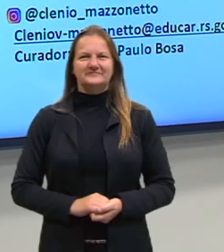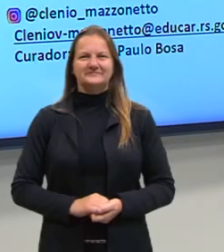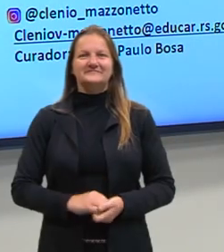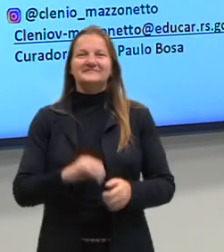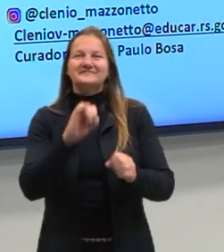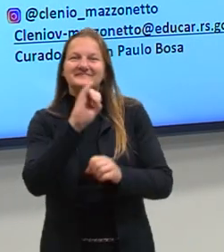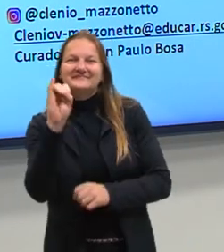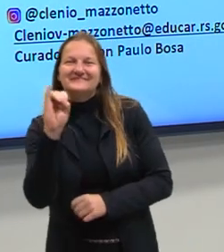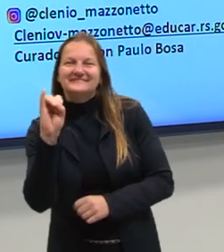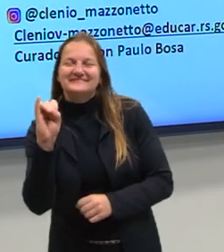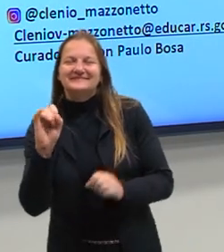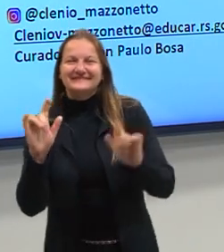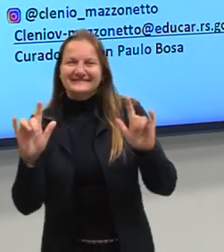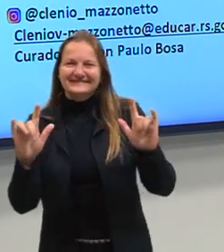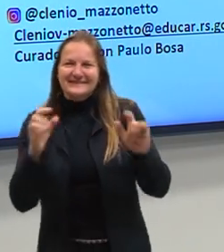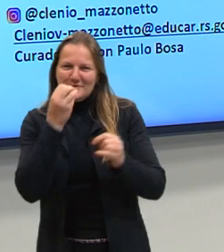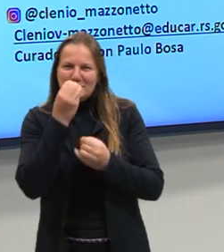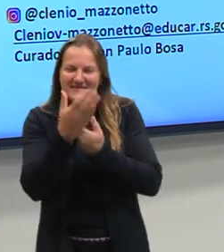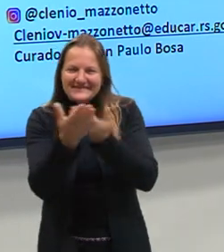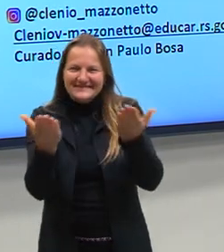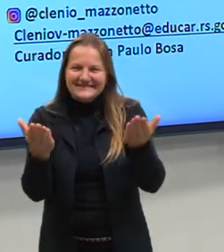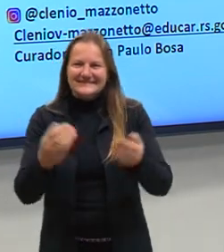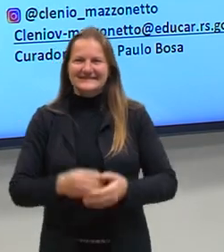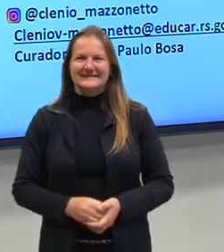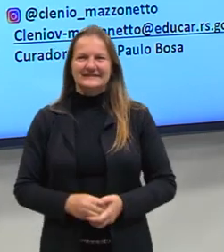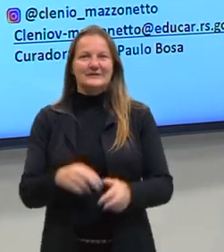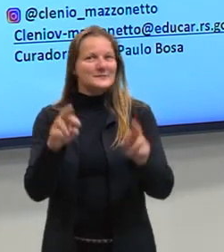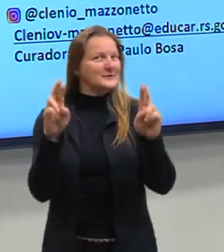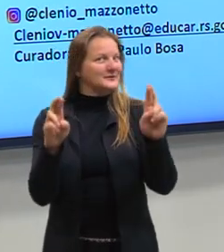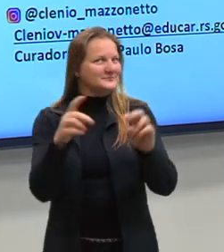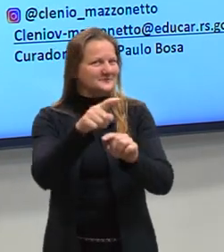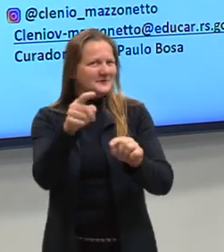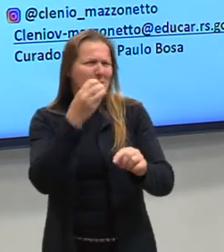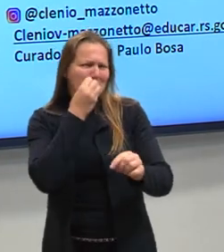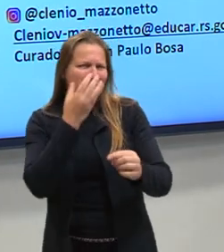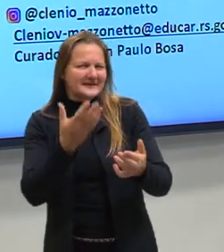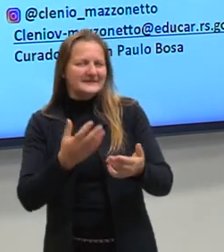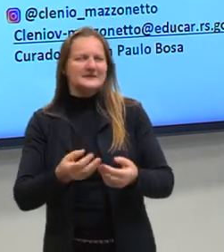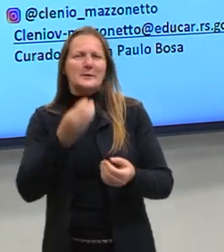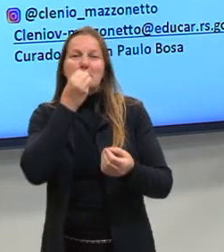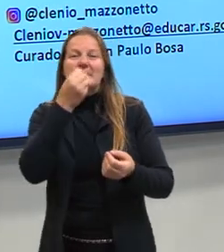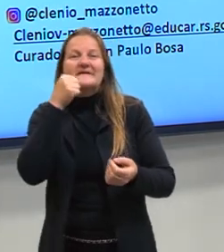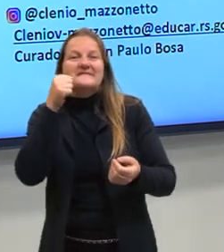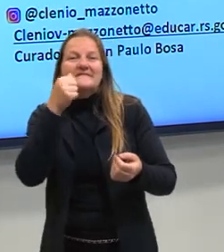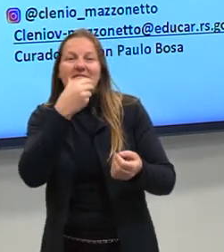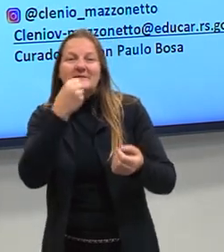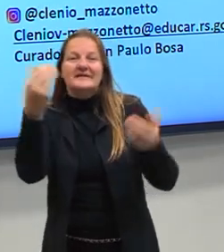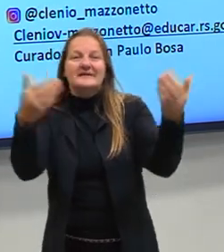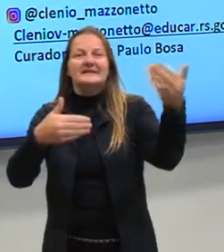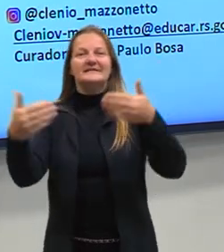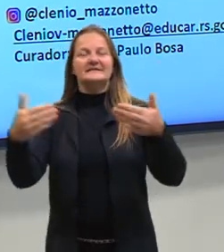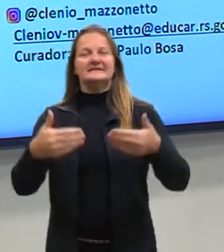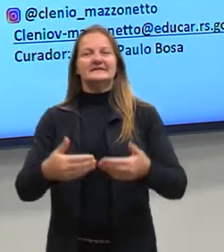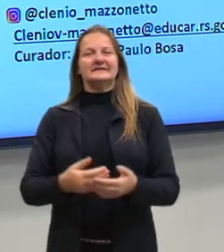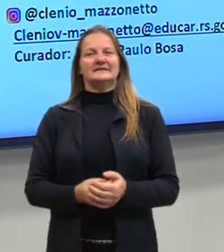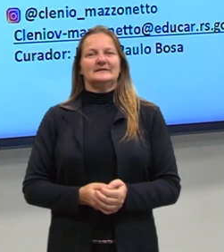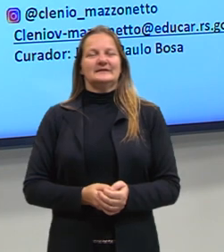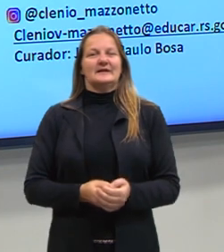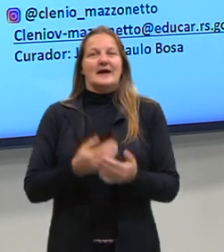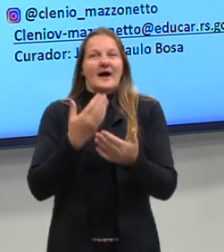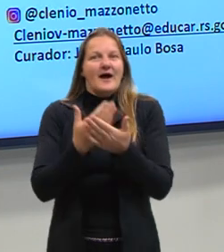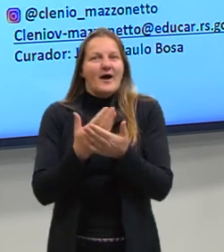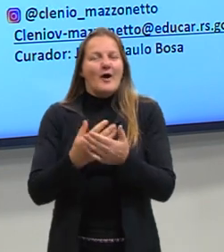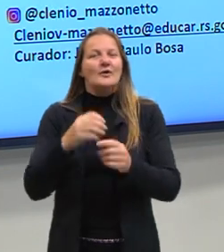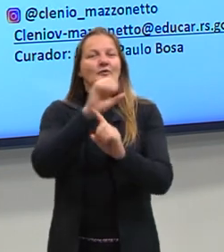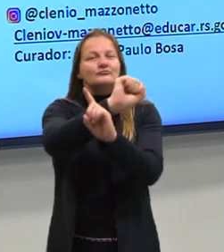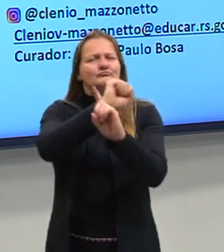Fala aí rapaziada, tudo bem? Como estão? Espero que todos estejam bem, sejam todos bem-vindos, todas bem-vindas para mais uma